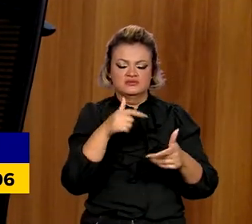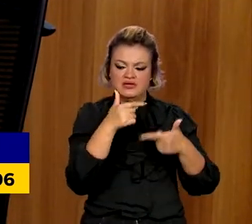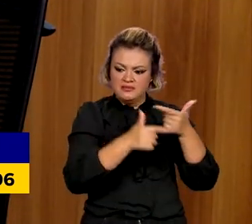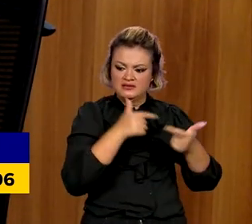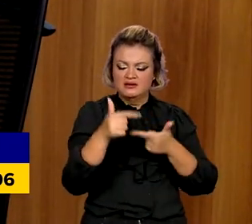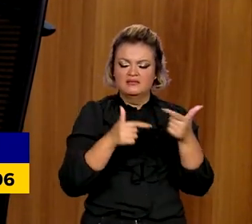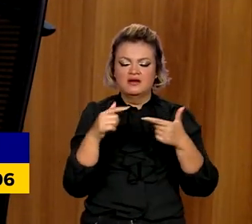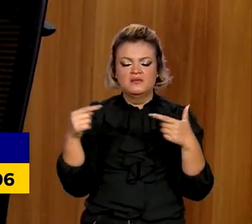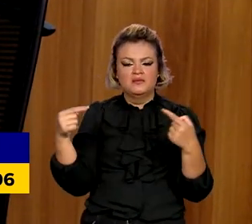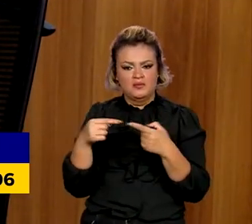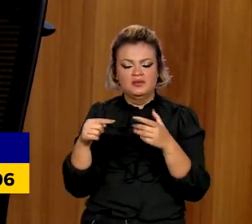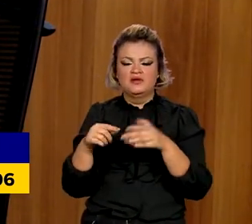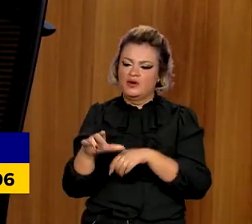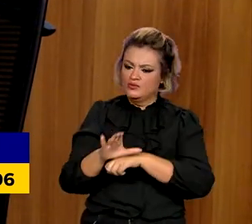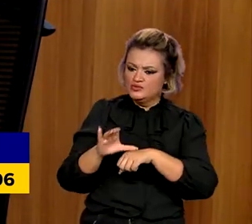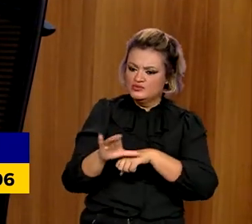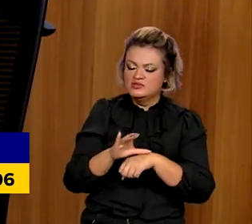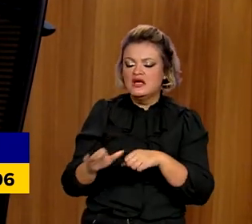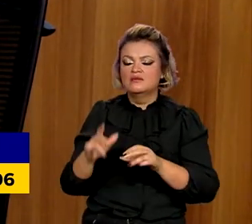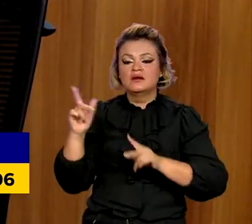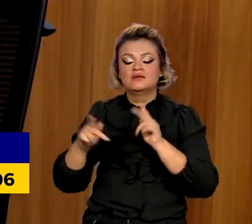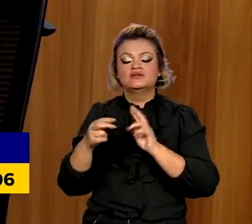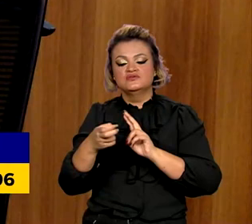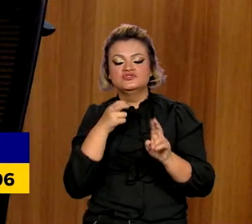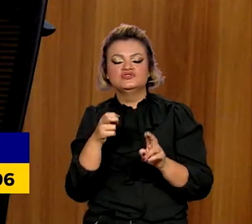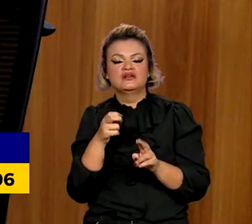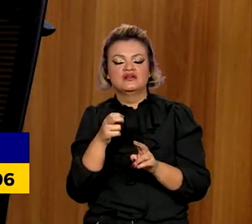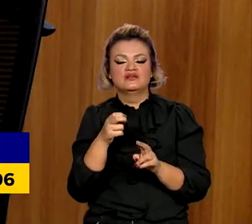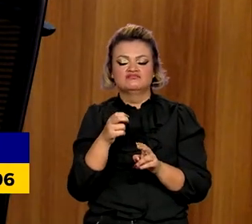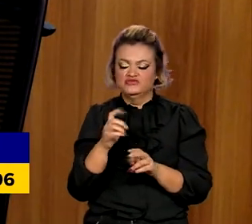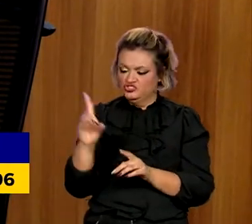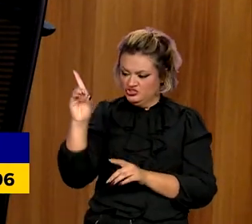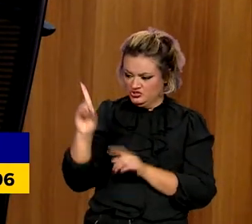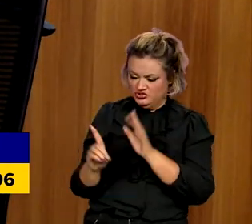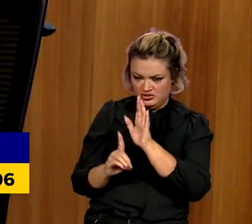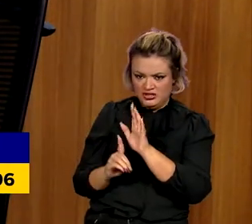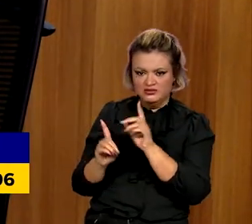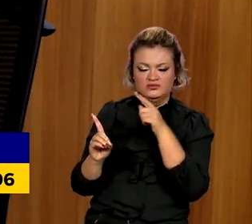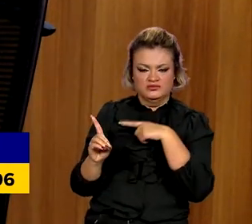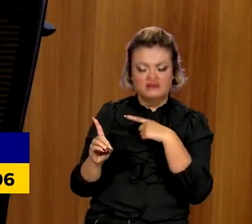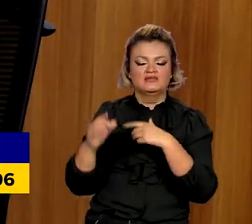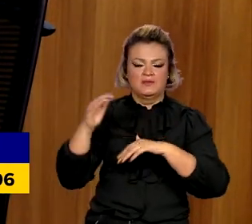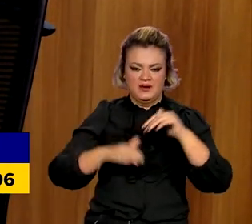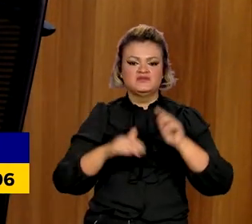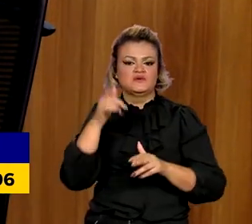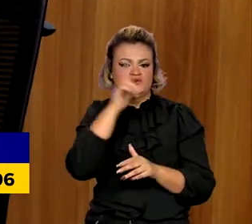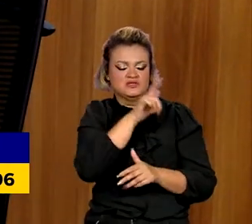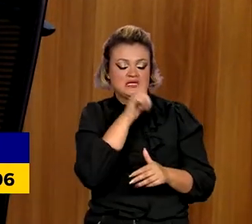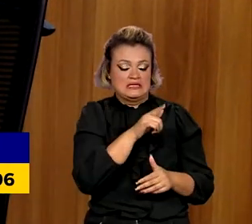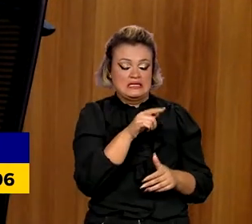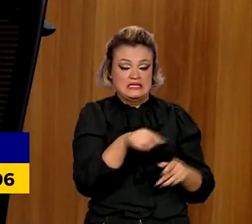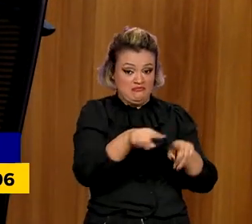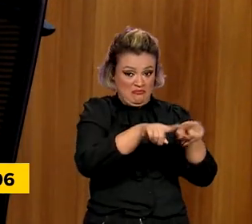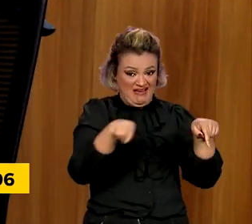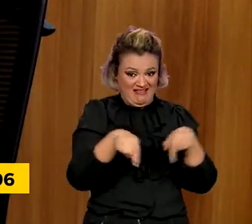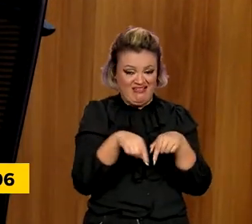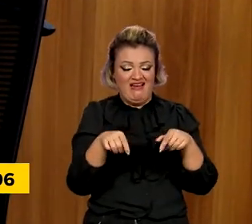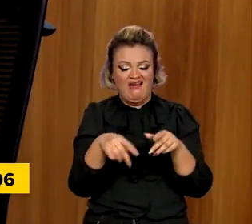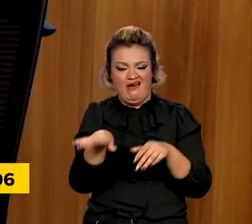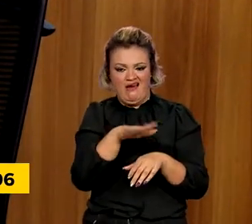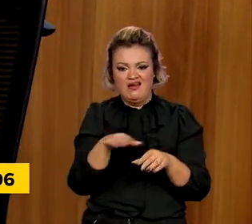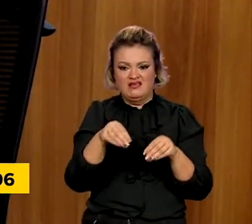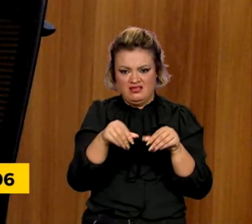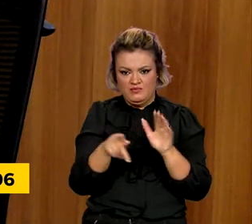constitucionais para que os povos indígenas tenham seus direitos implementados e exercícios. E a demarcação de terras indígenas é